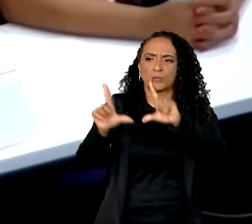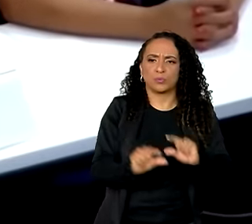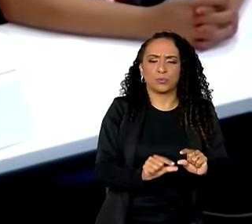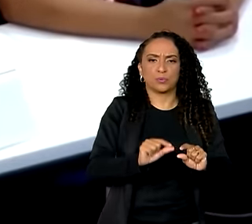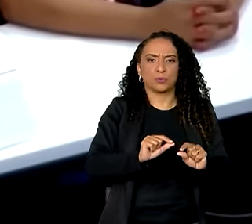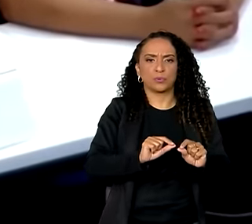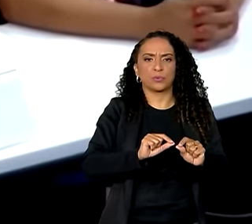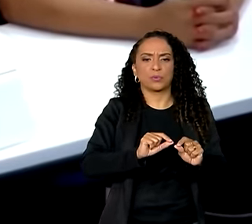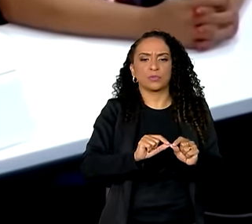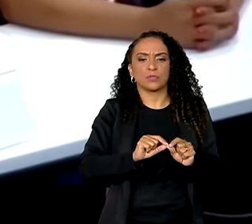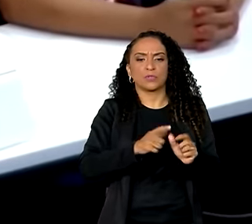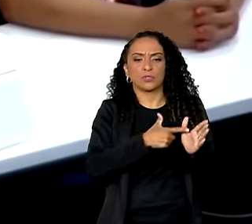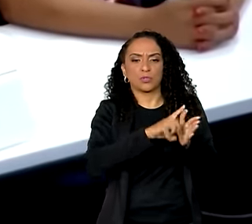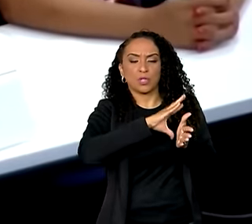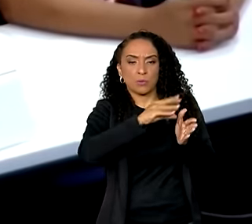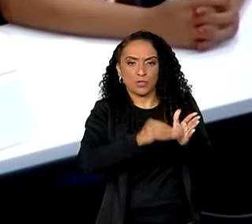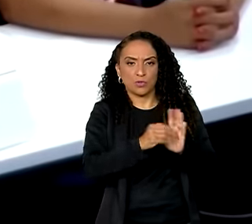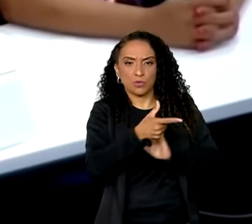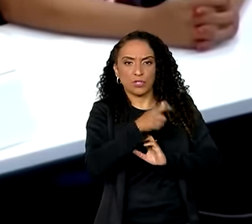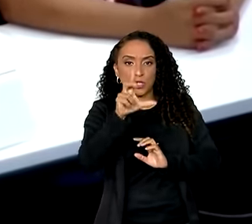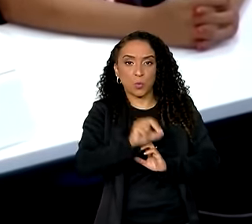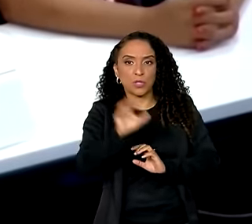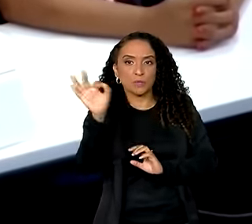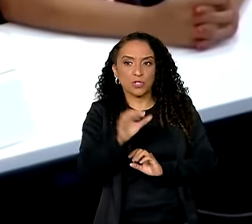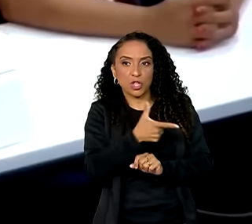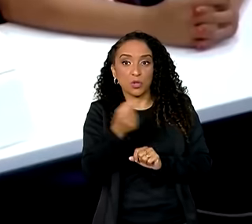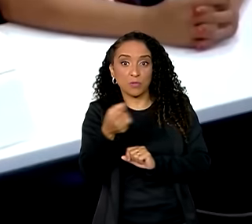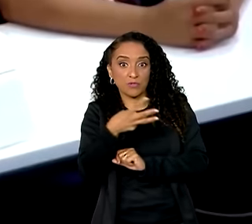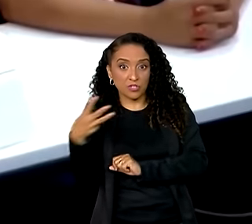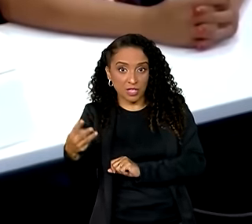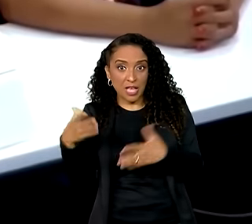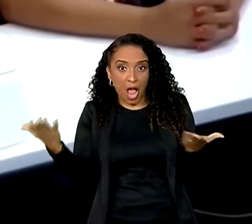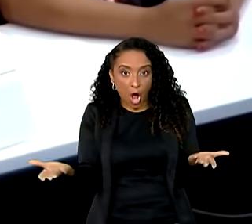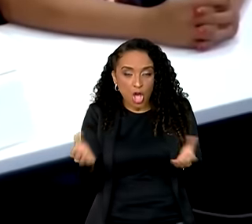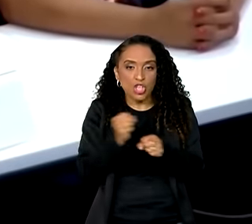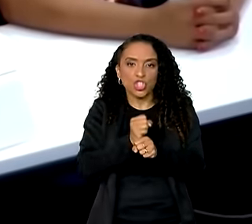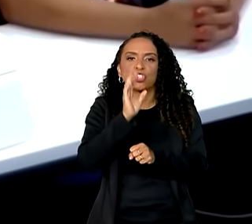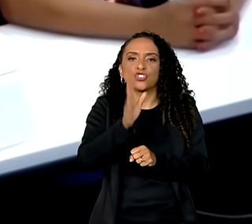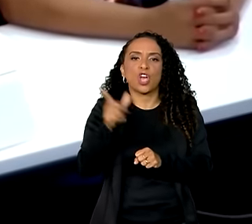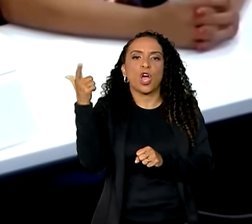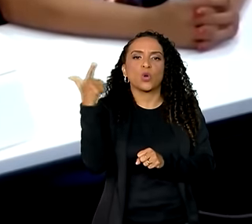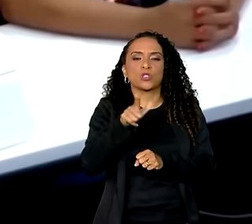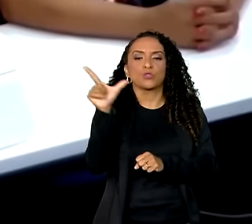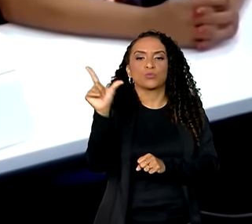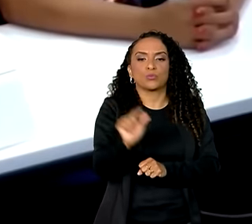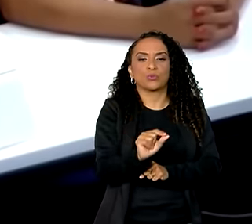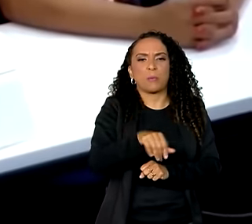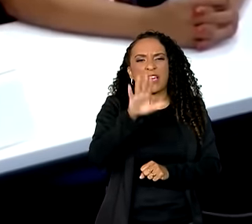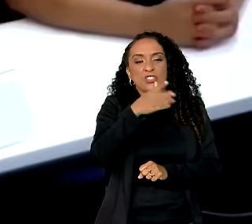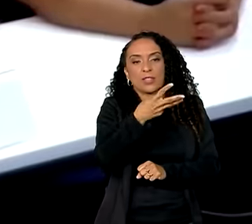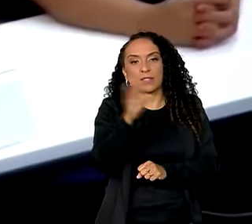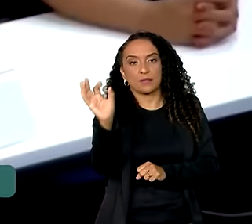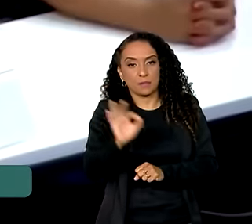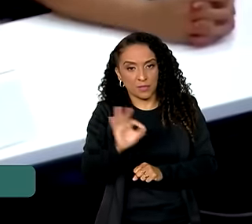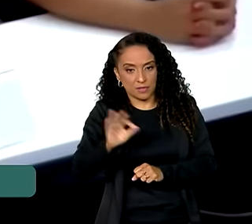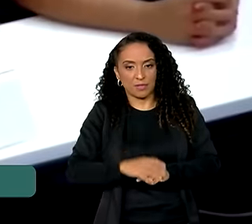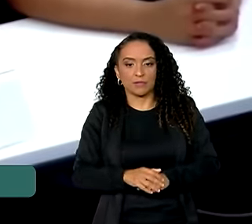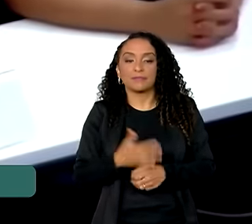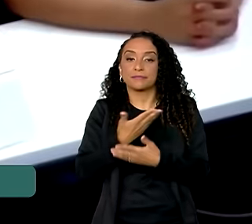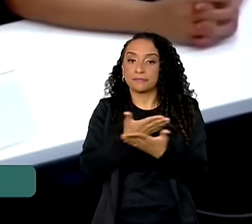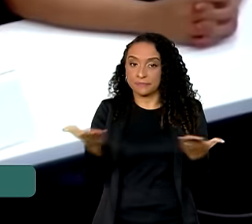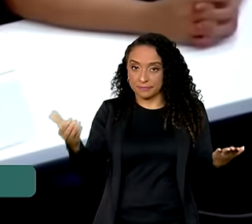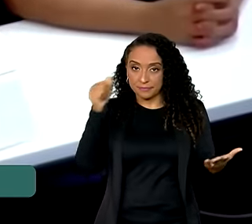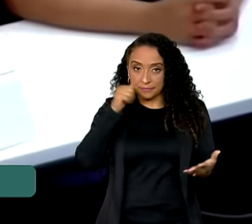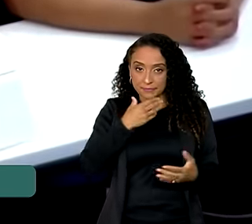% em 2023 e esse ano já conseguimos reduzir em mais de 30%. Senhoras e